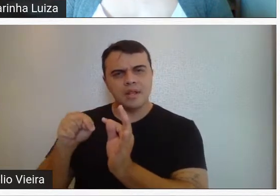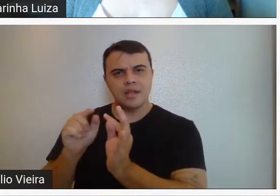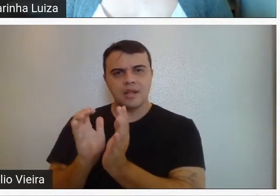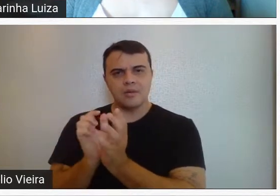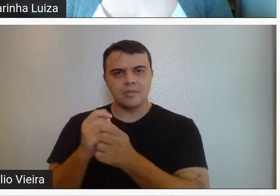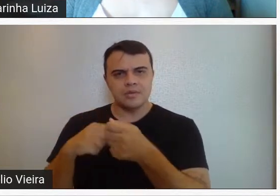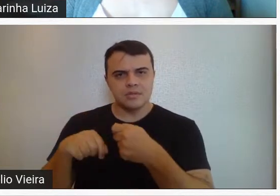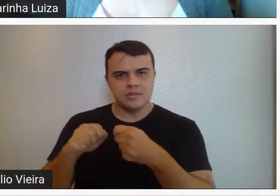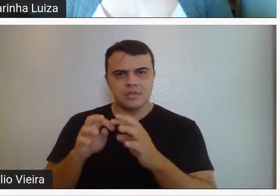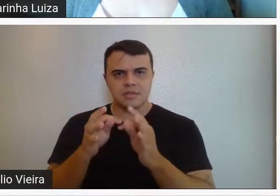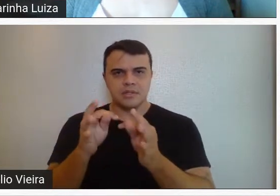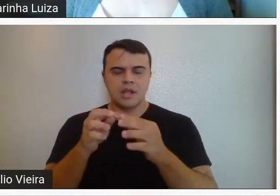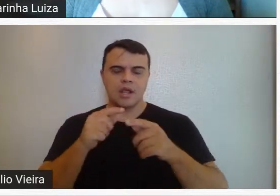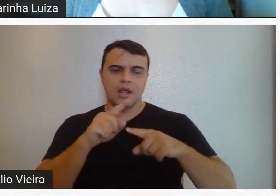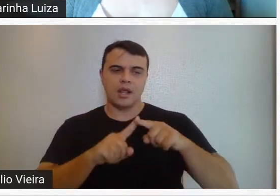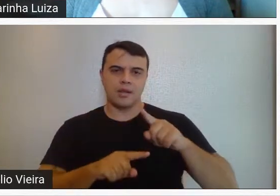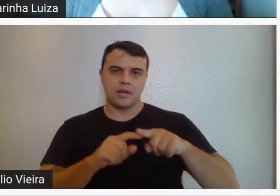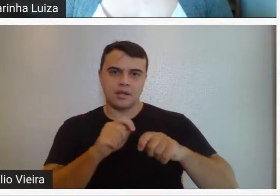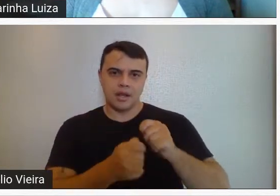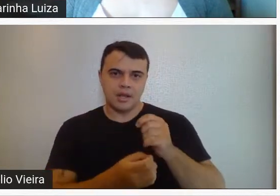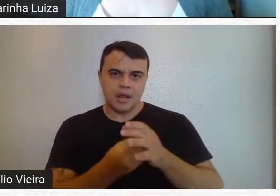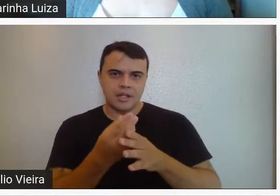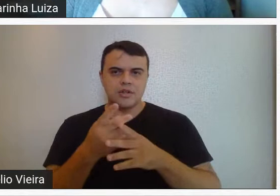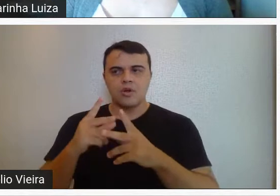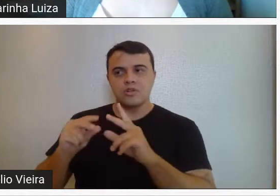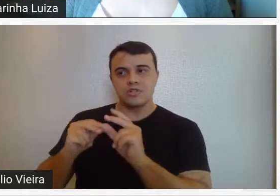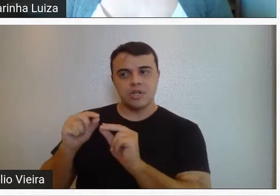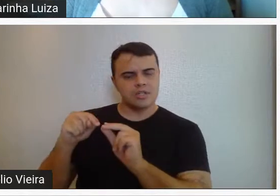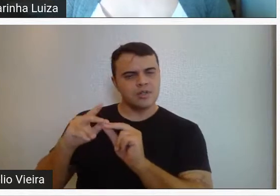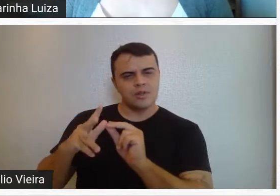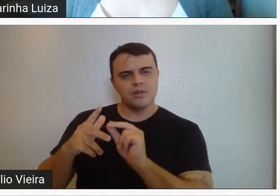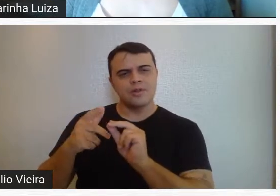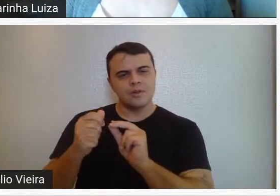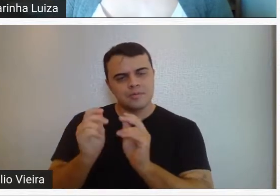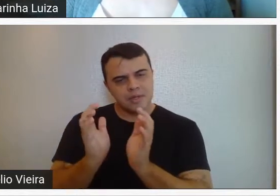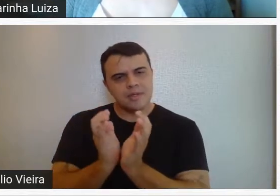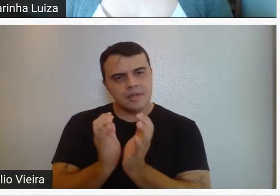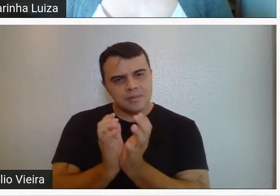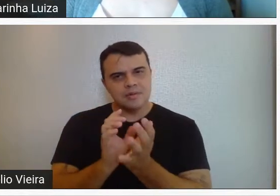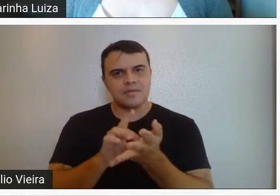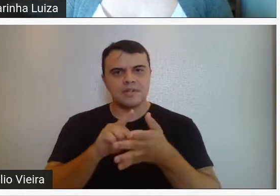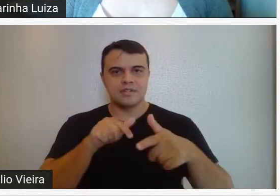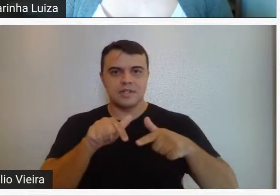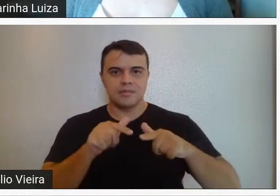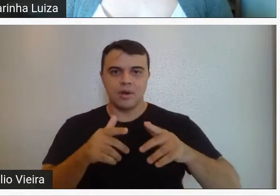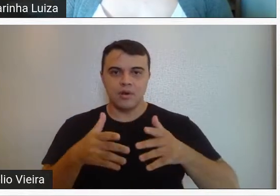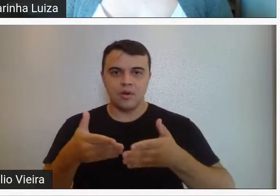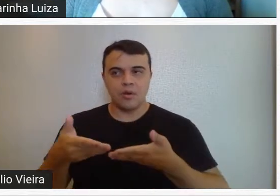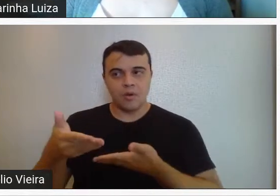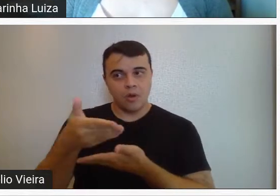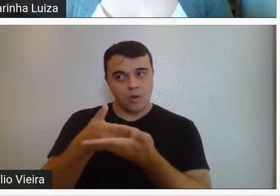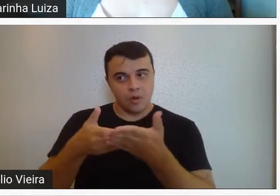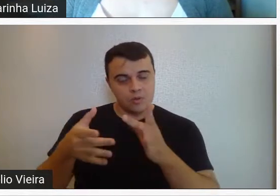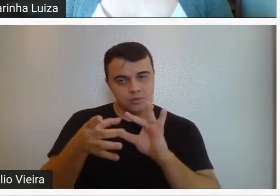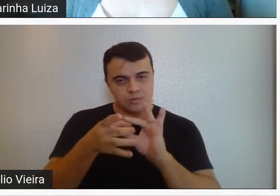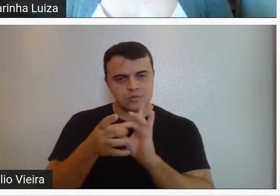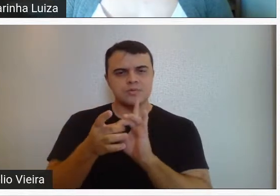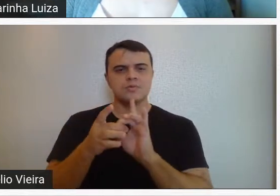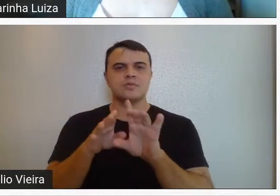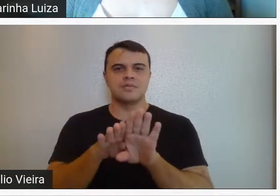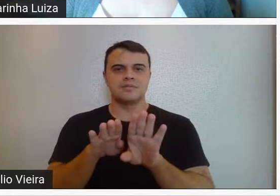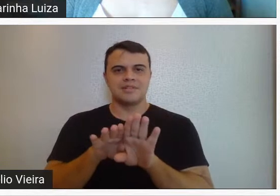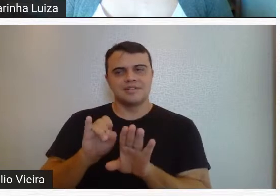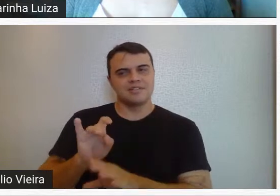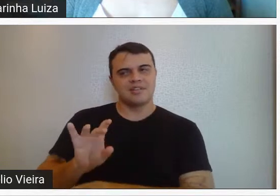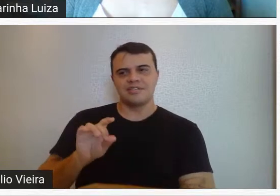pessoal da técnica, da produção, pessoal que fica no chat, que é uma equipe, realmente, é um trabalho muito coletivo, uma equipe que, sem